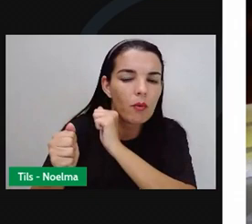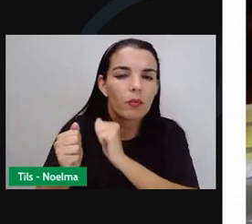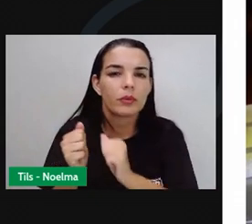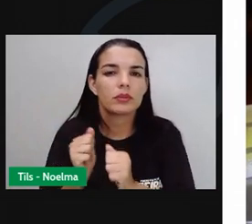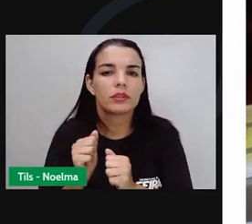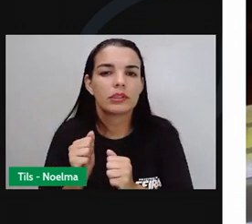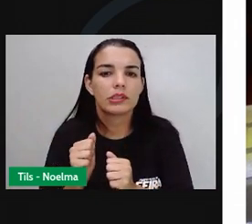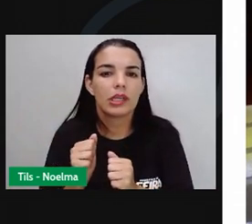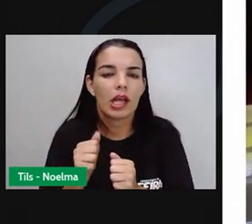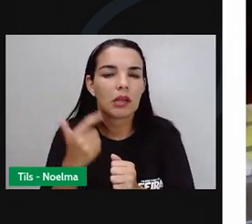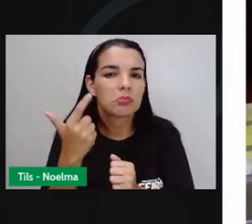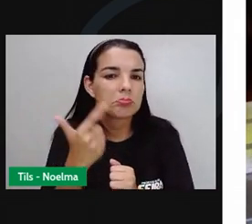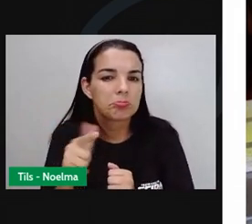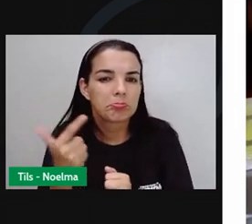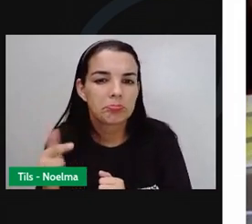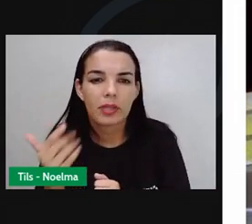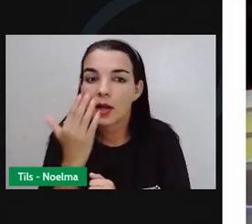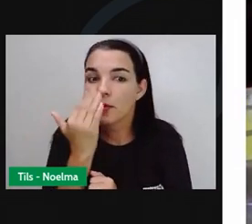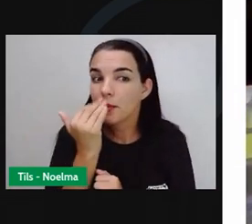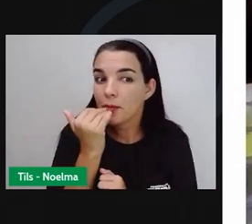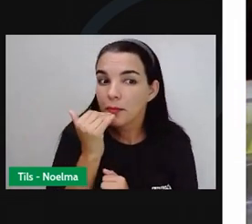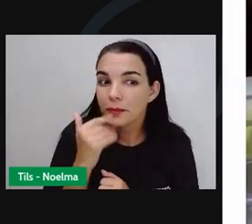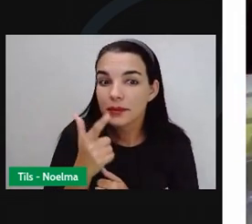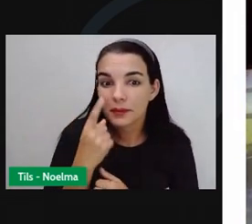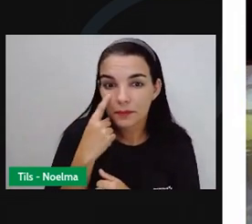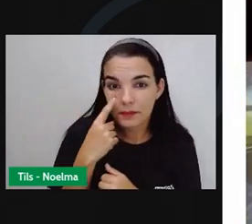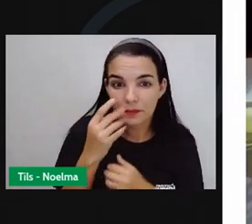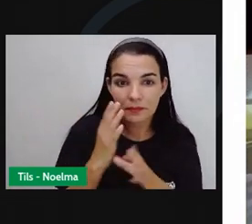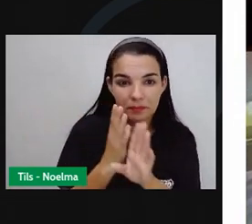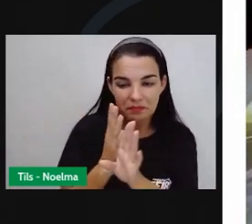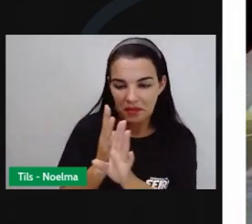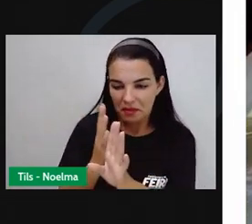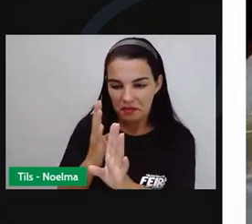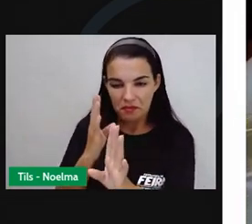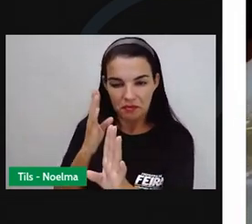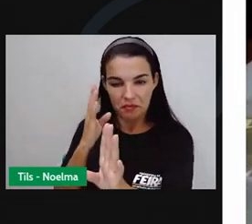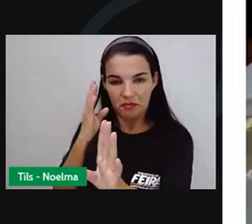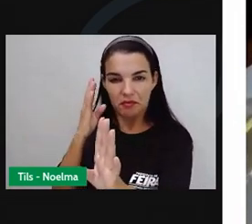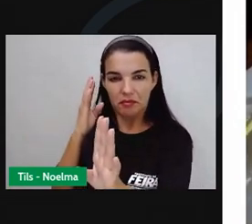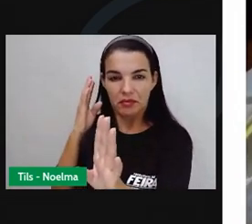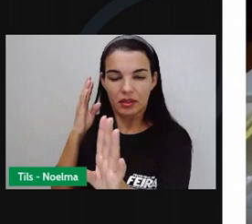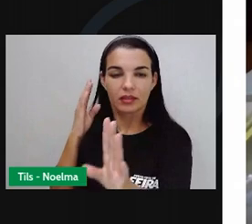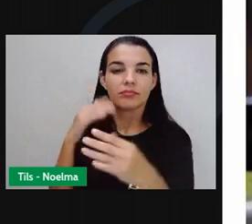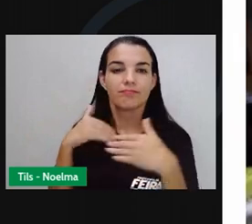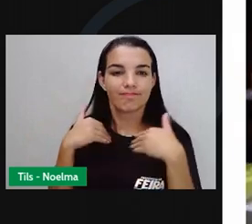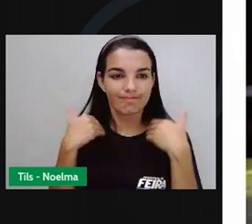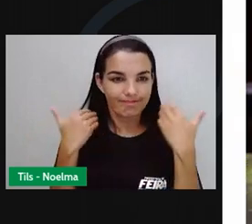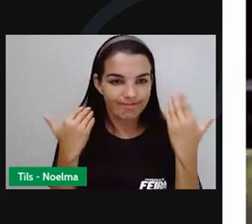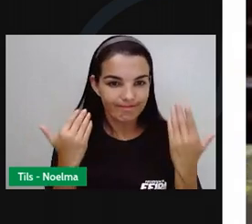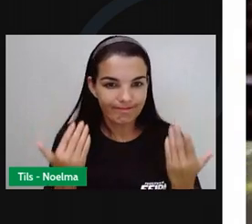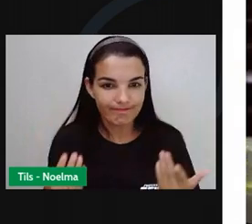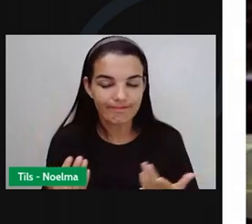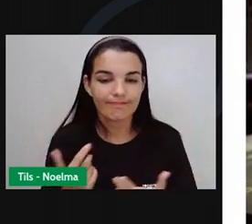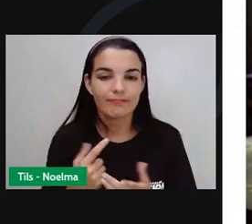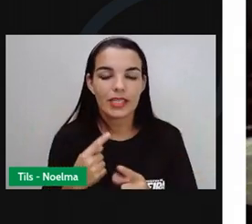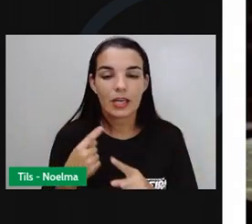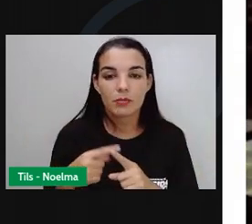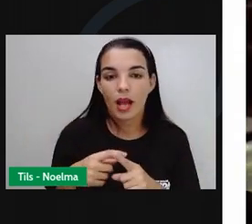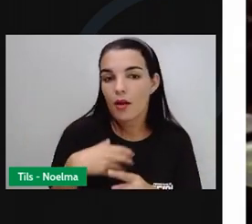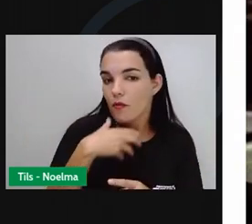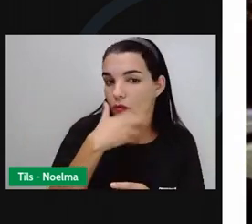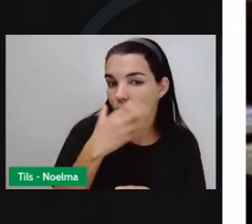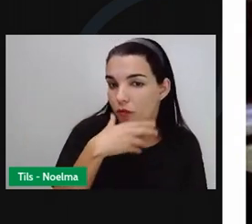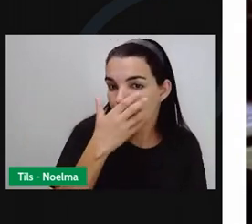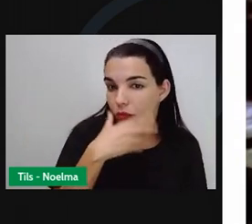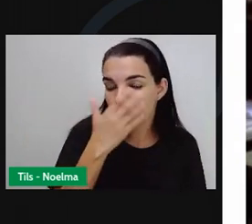pensar isso, por exemplo, para um japonês, que come feijão doce, né? Que come muitas frutas, muitos